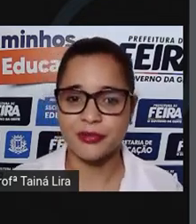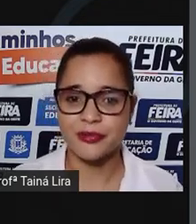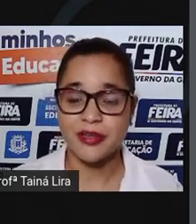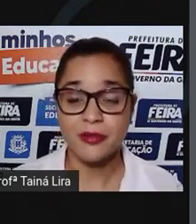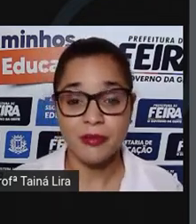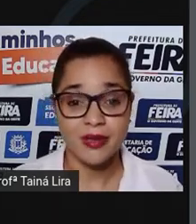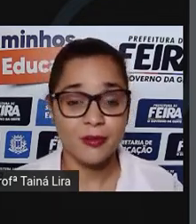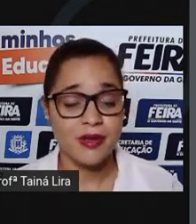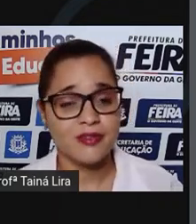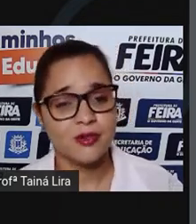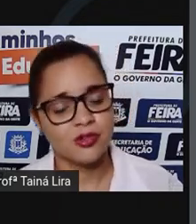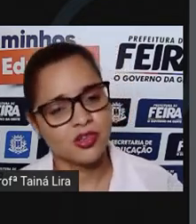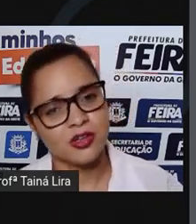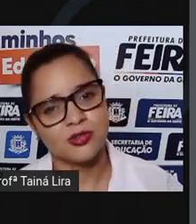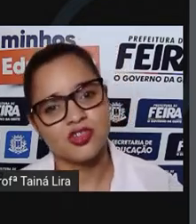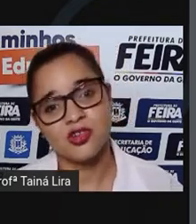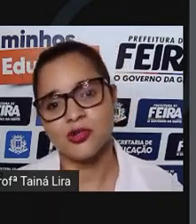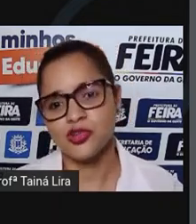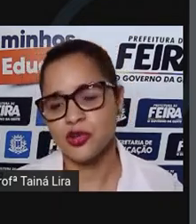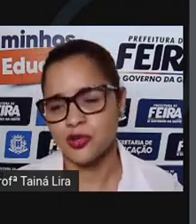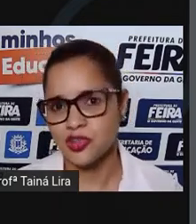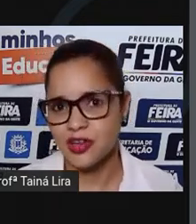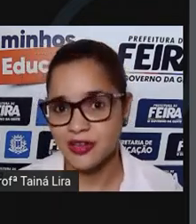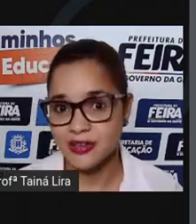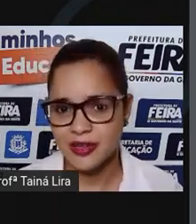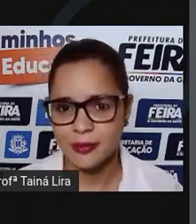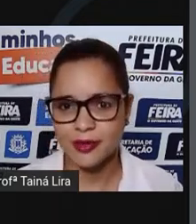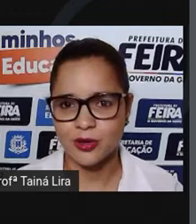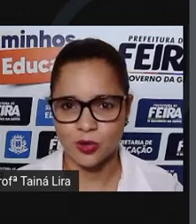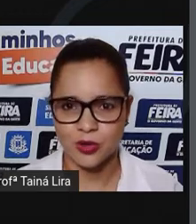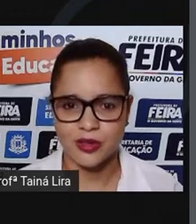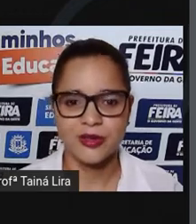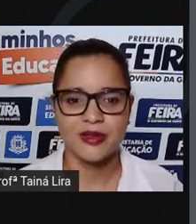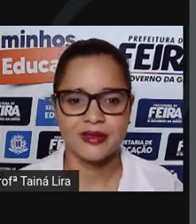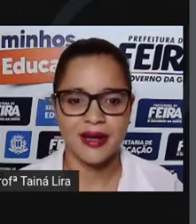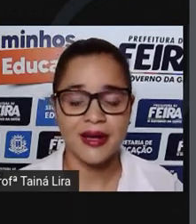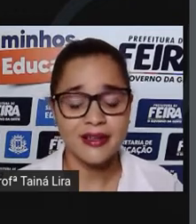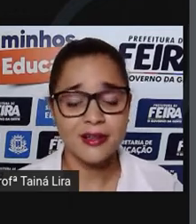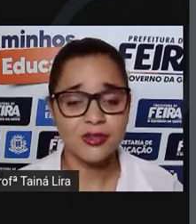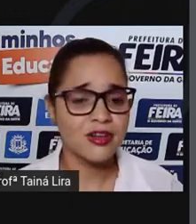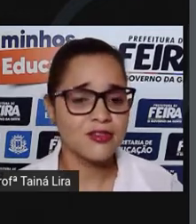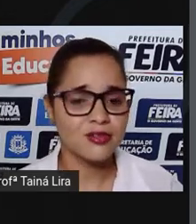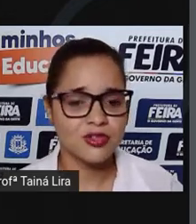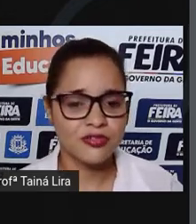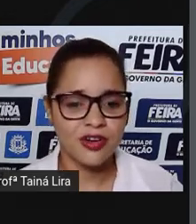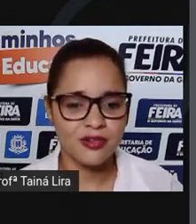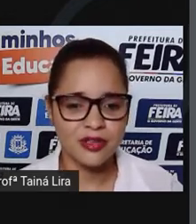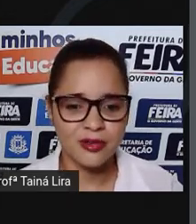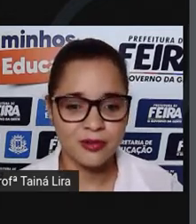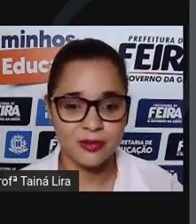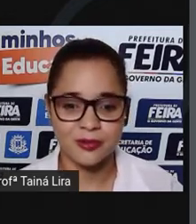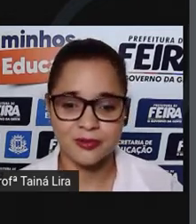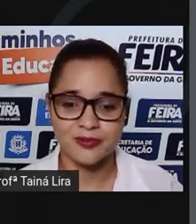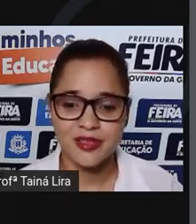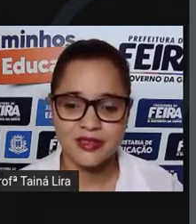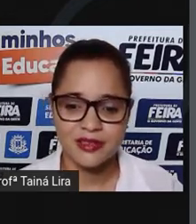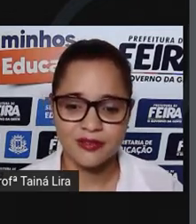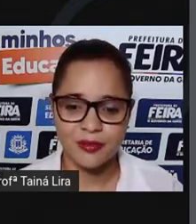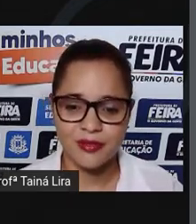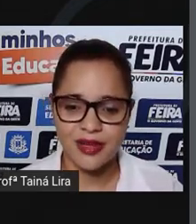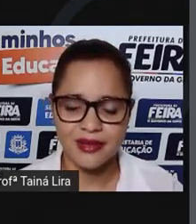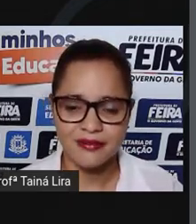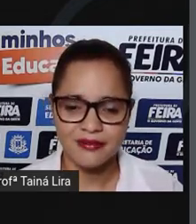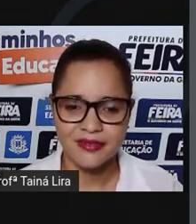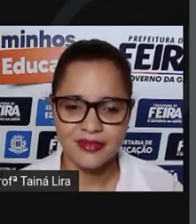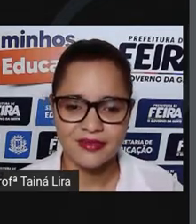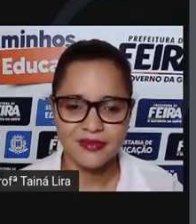livro Tenho Medo, Mas Dou Um Jeito, de Ruth Rocha e Débora Lork, tá? Ilustrações de Walter Ono. Então,